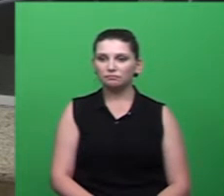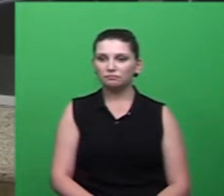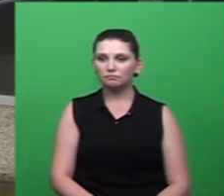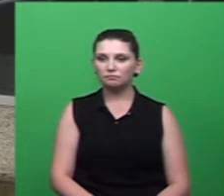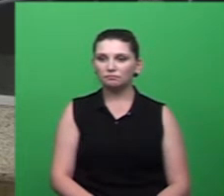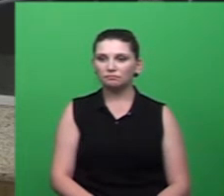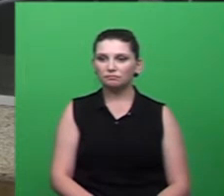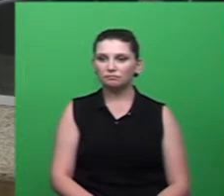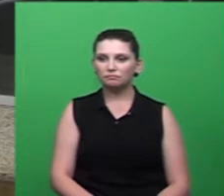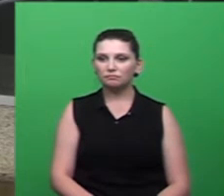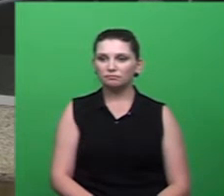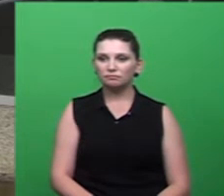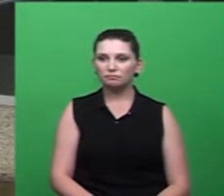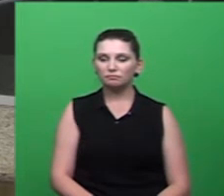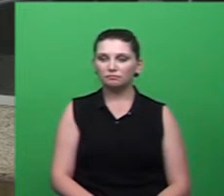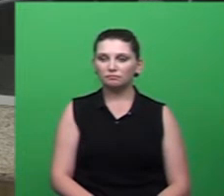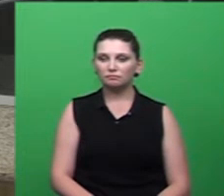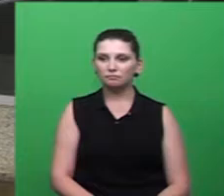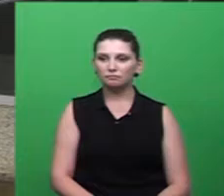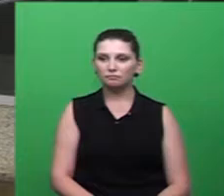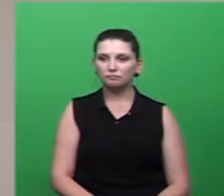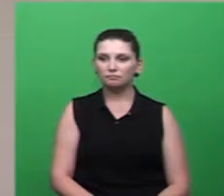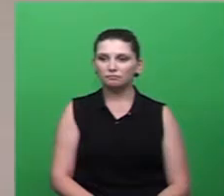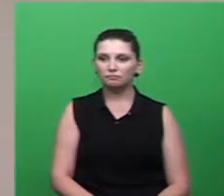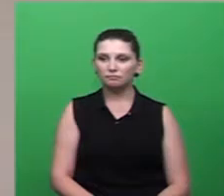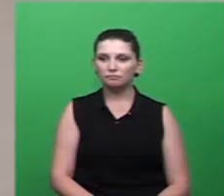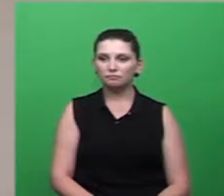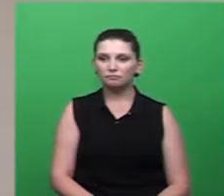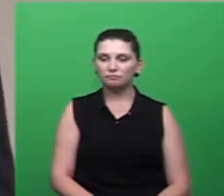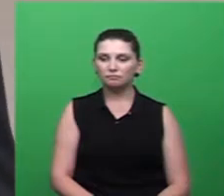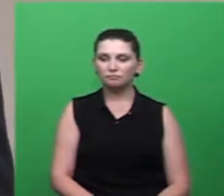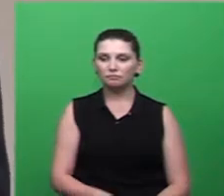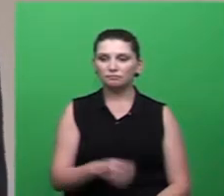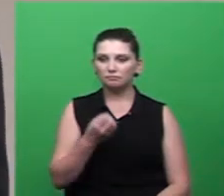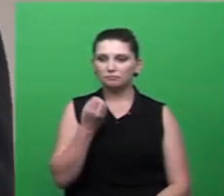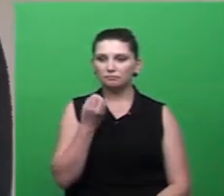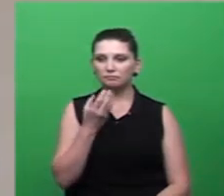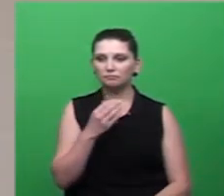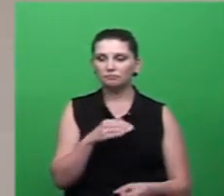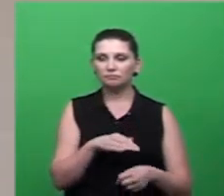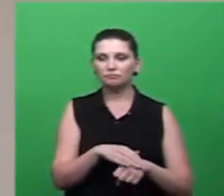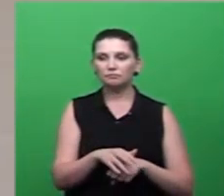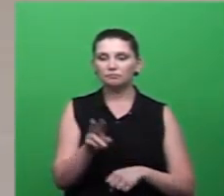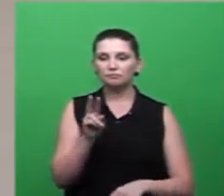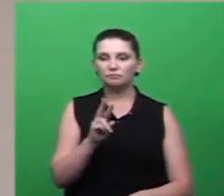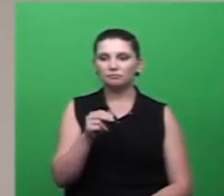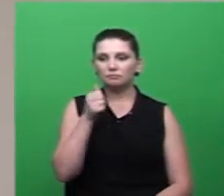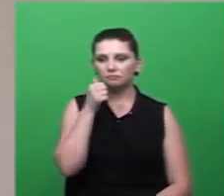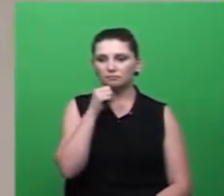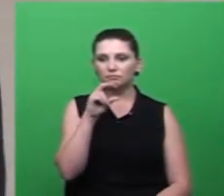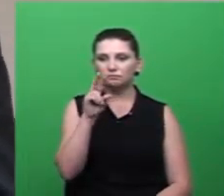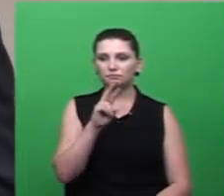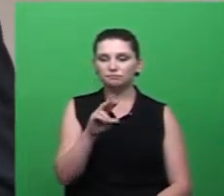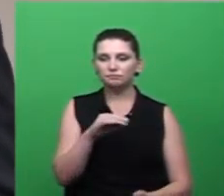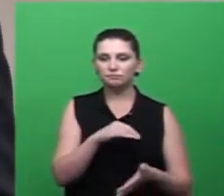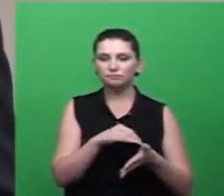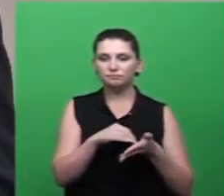Camila vereadores ao secretário Vítor Benicá